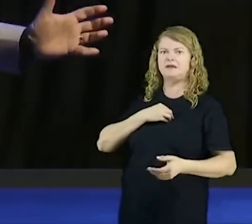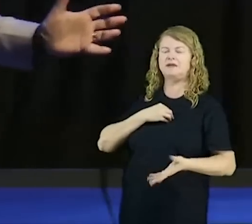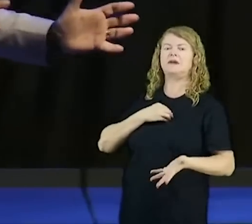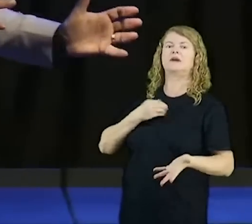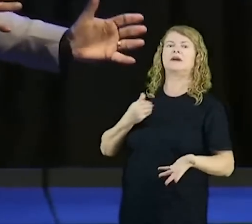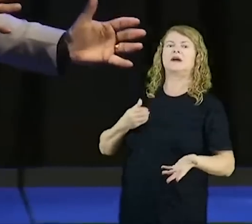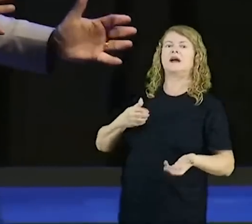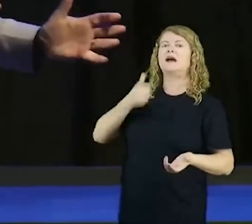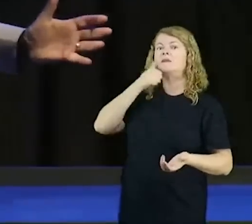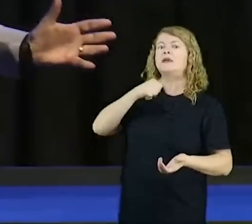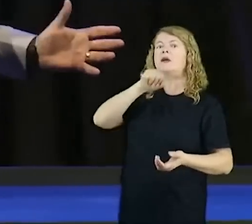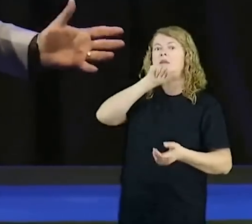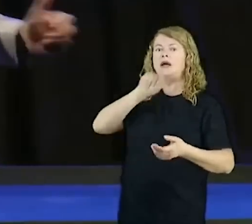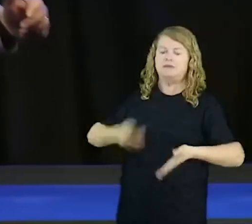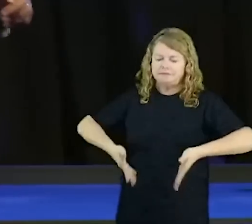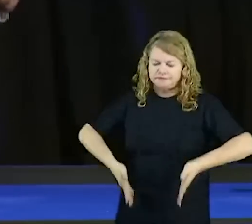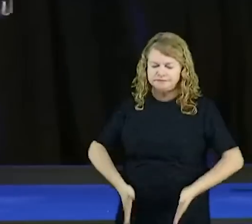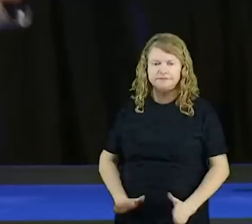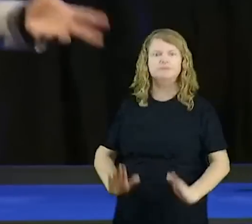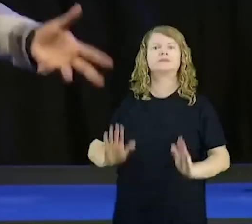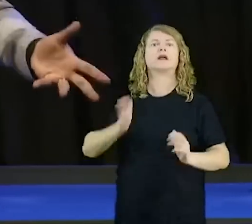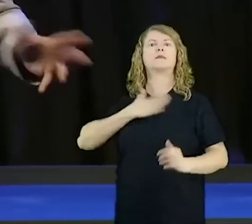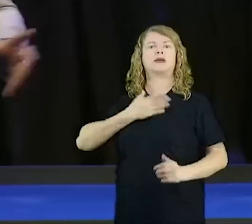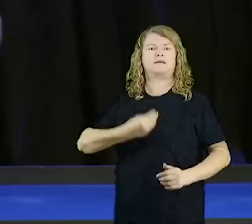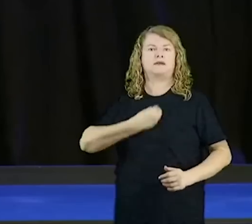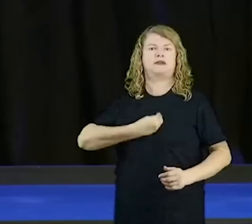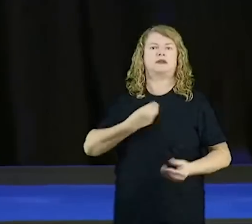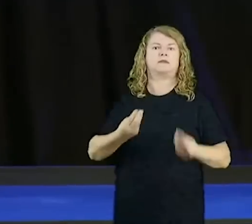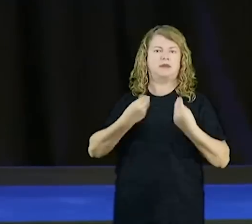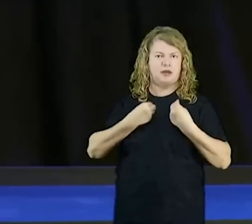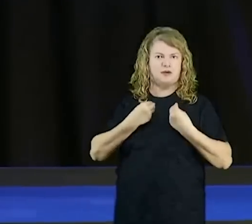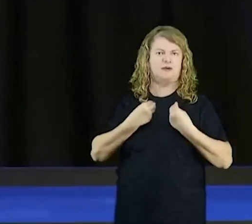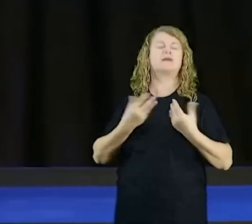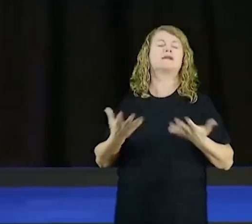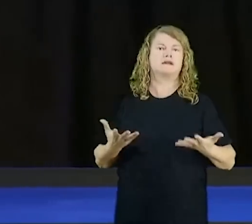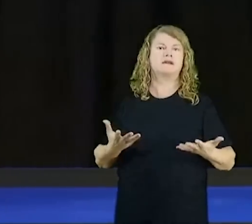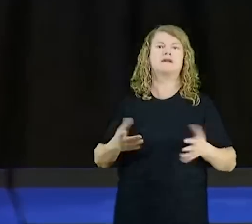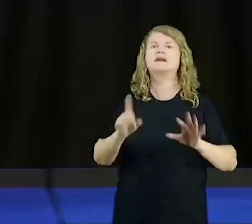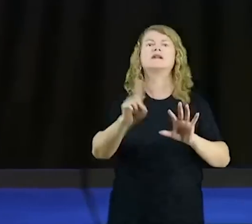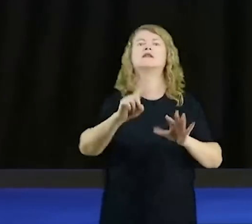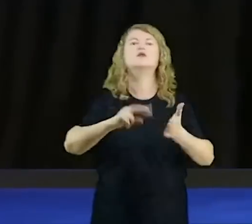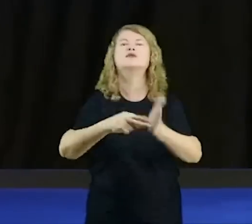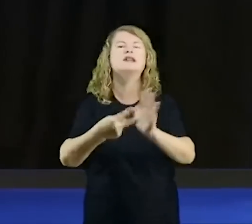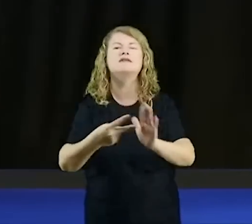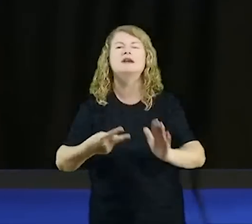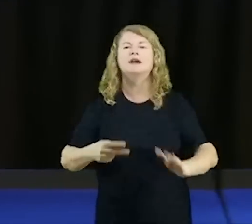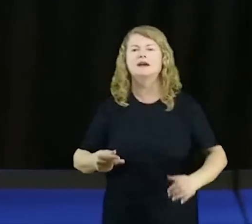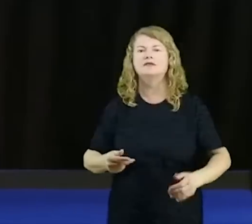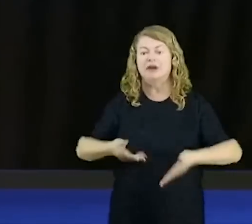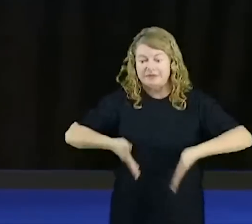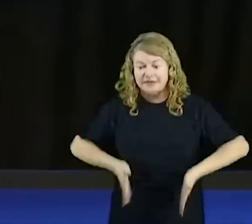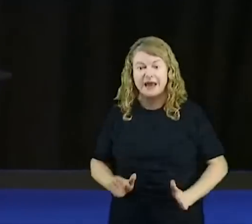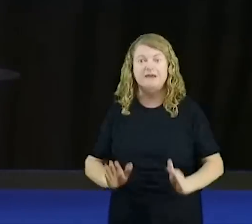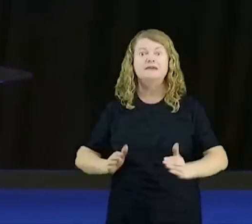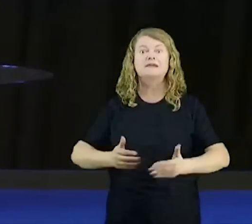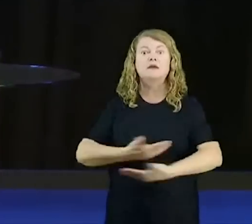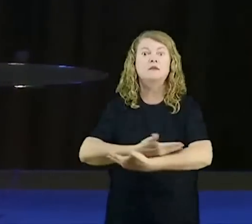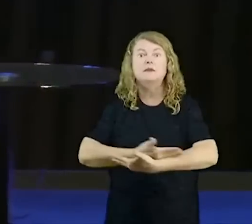ainda que bebezinho a gente nasce em pecado. Não significa que a gente nasce pecando. Mas lá, no primeira noite,